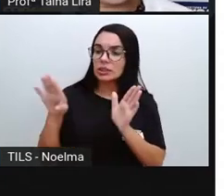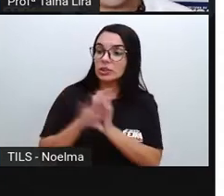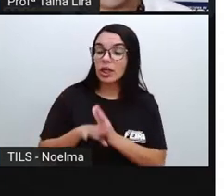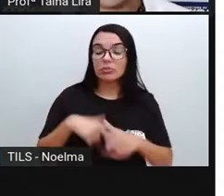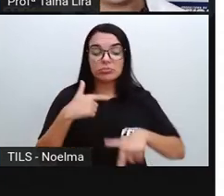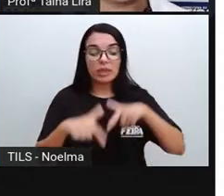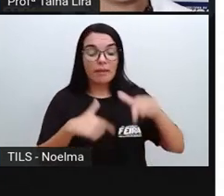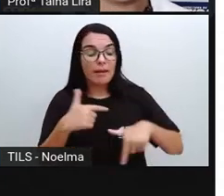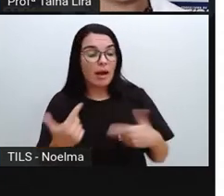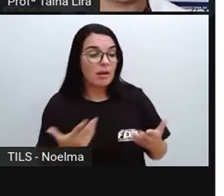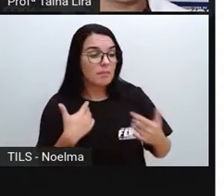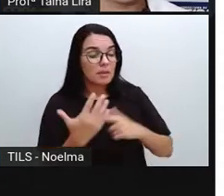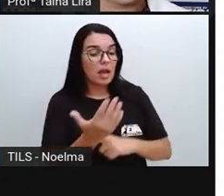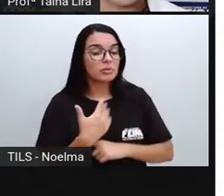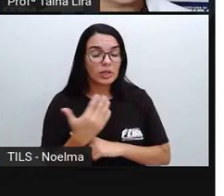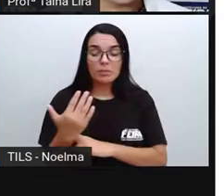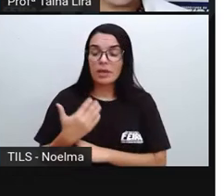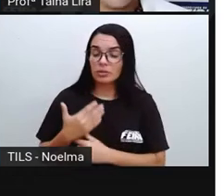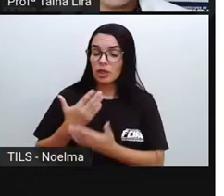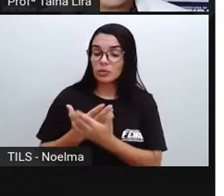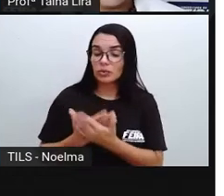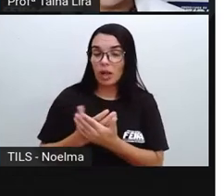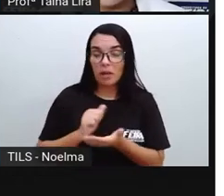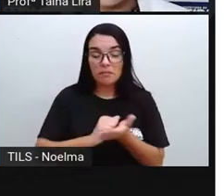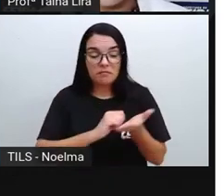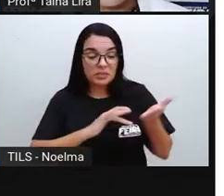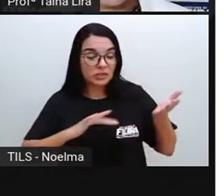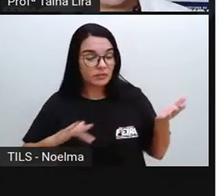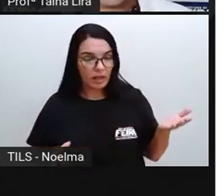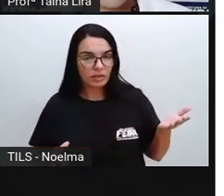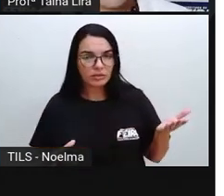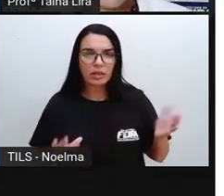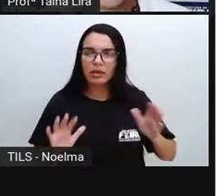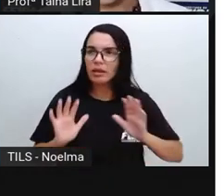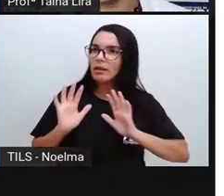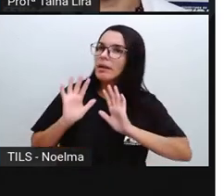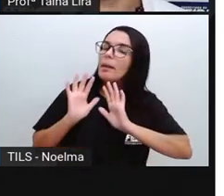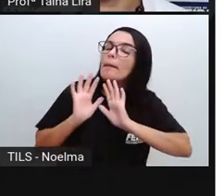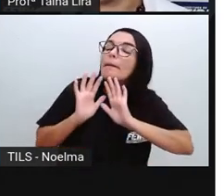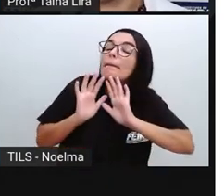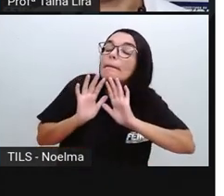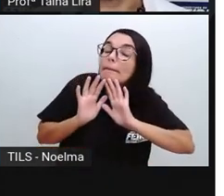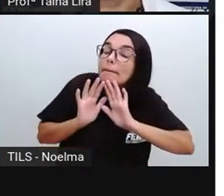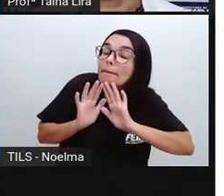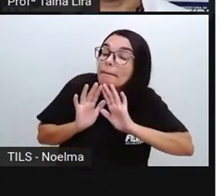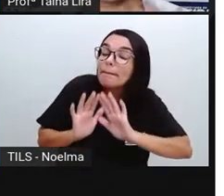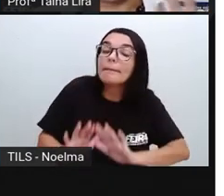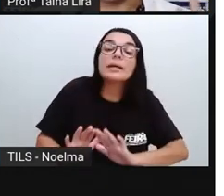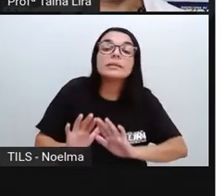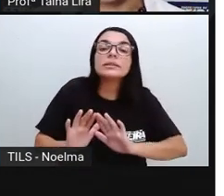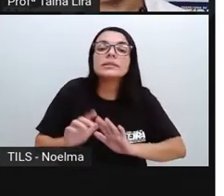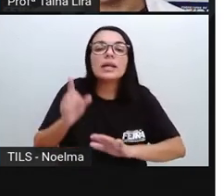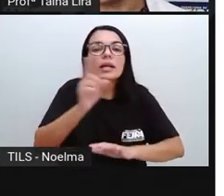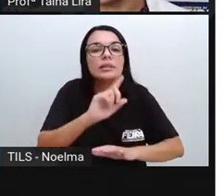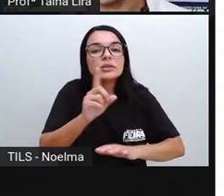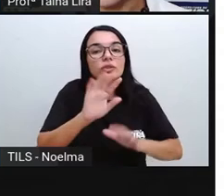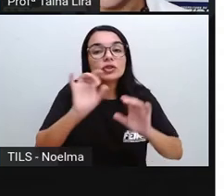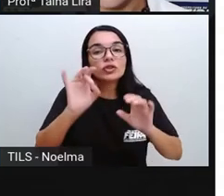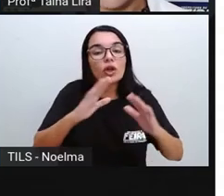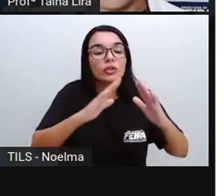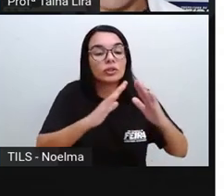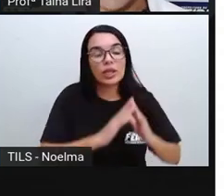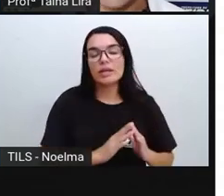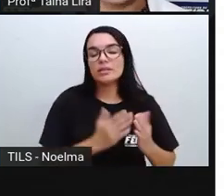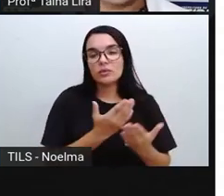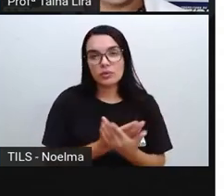trabalho, meu pai me ajudam aqui a fazer a atividade, né? Que a PRO passou para casa de noite. Mas aí você está estudando